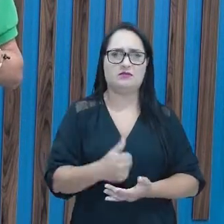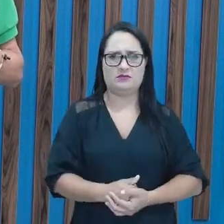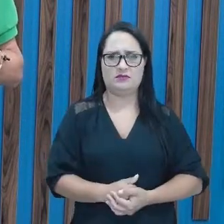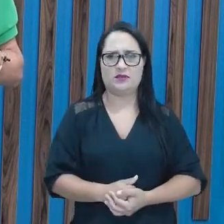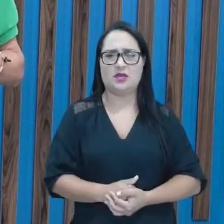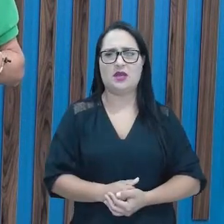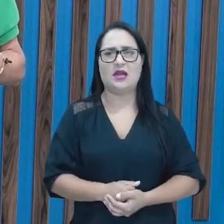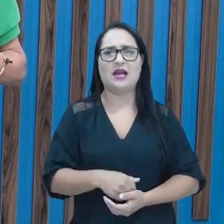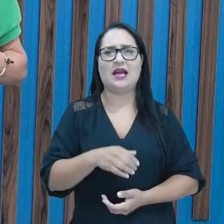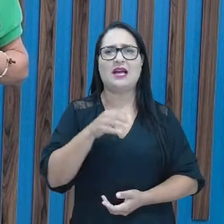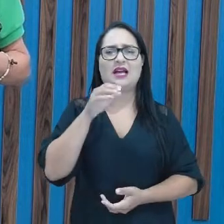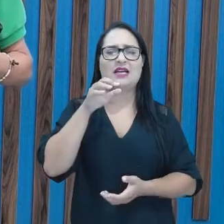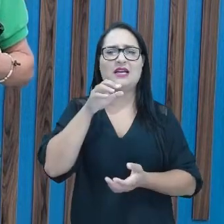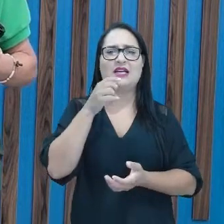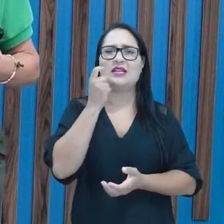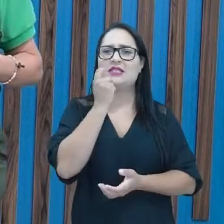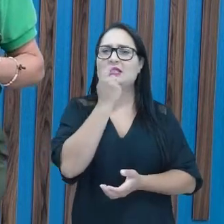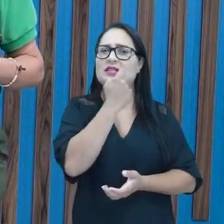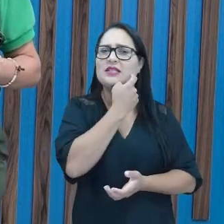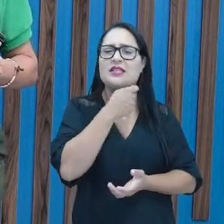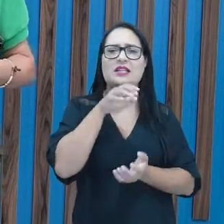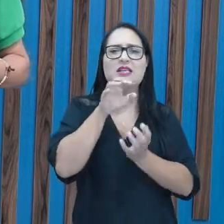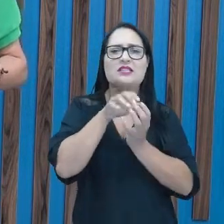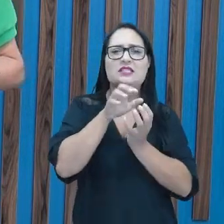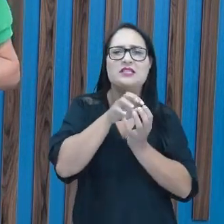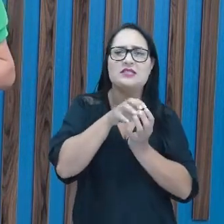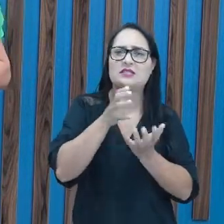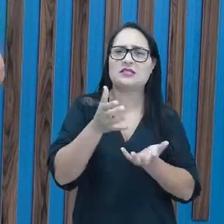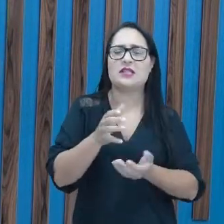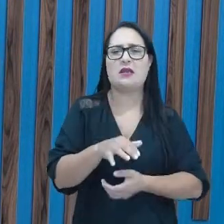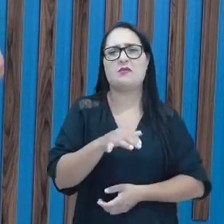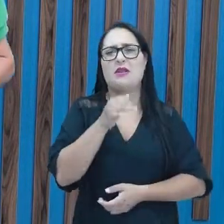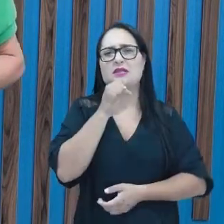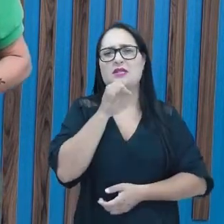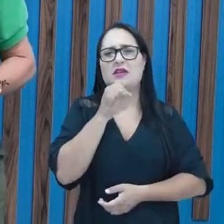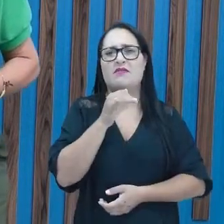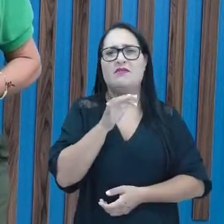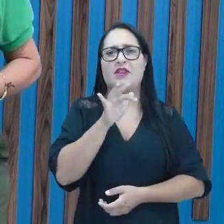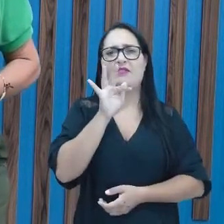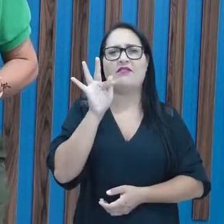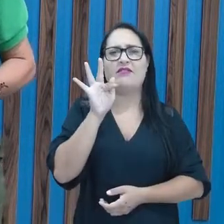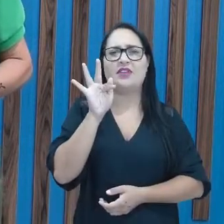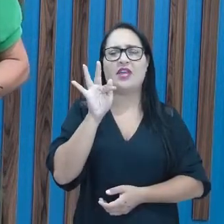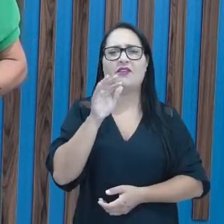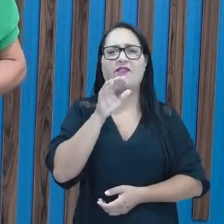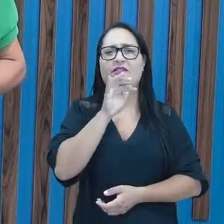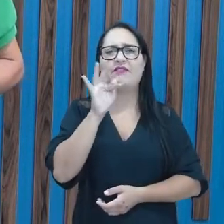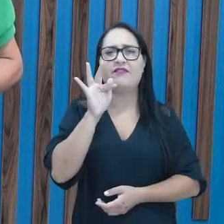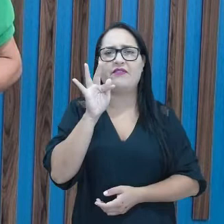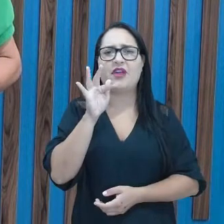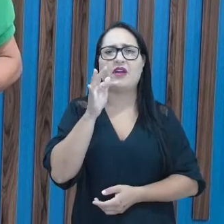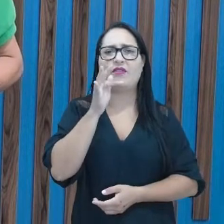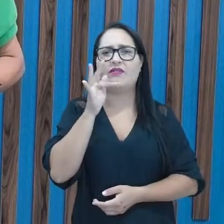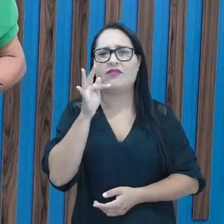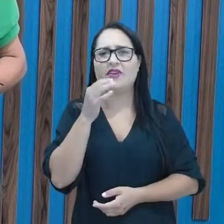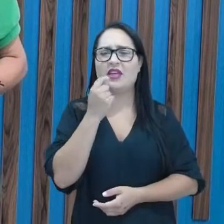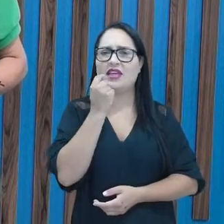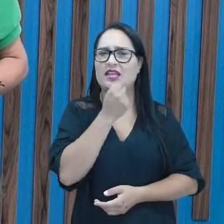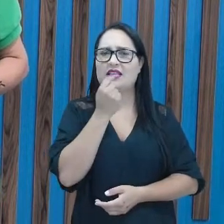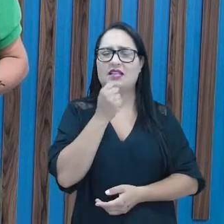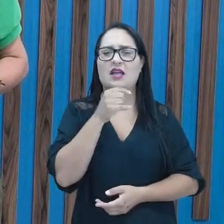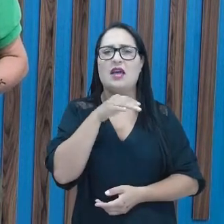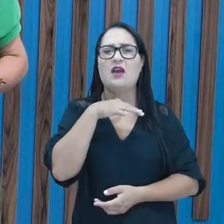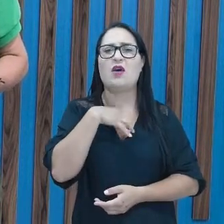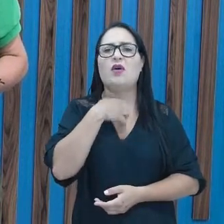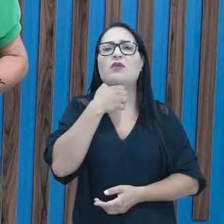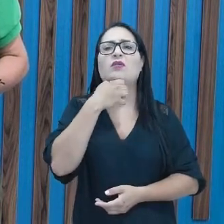seja os dentes, como na letra F. Fala o som da letra F. F, F Perceba que o ar